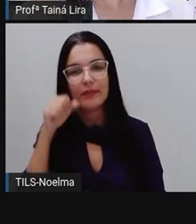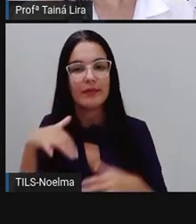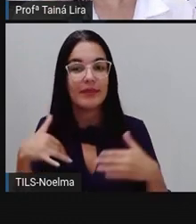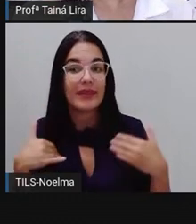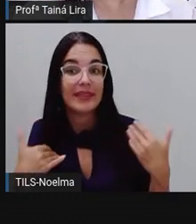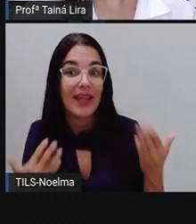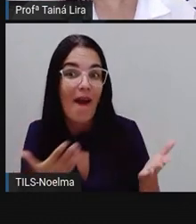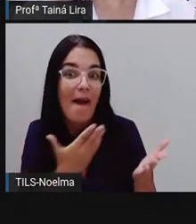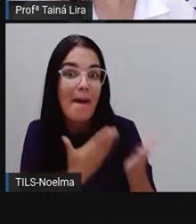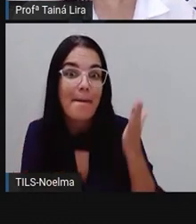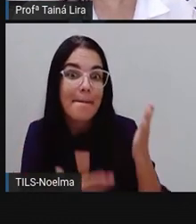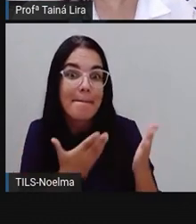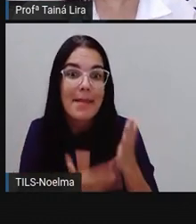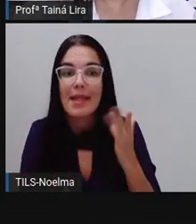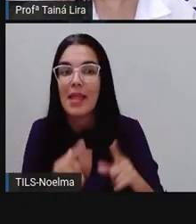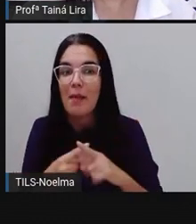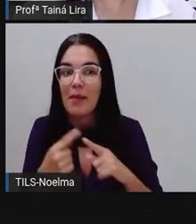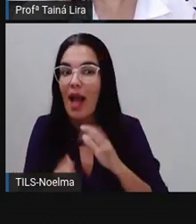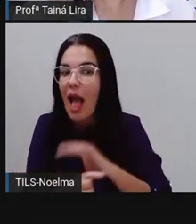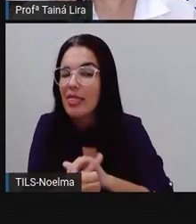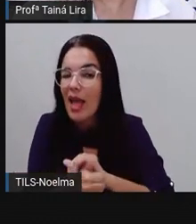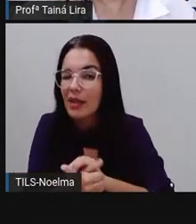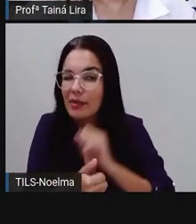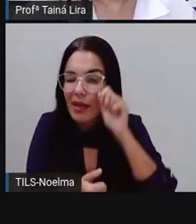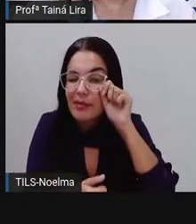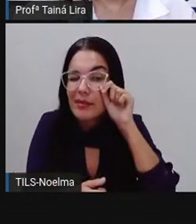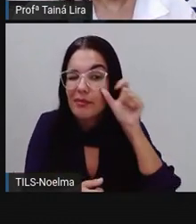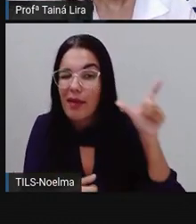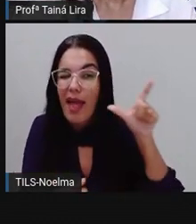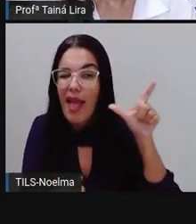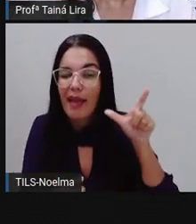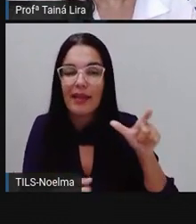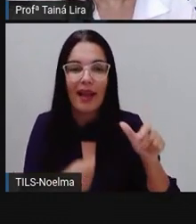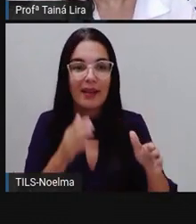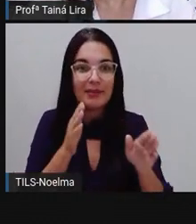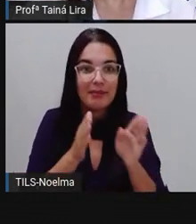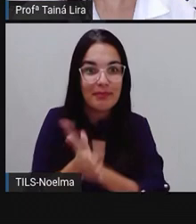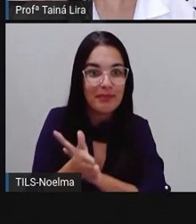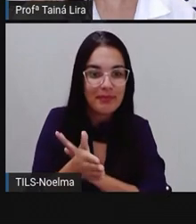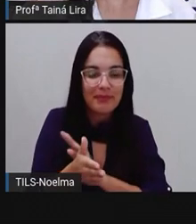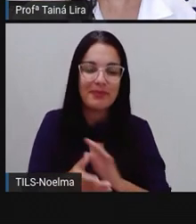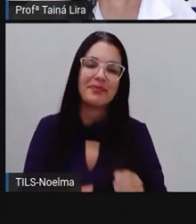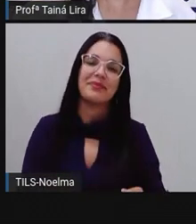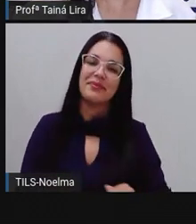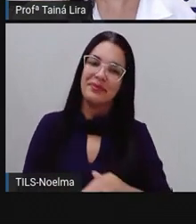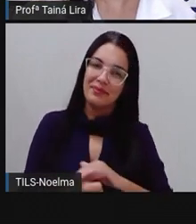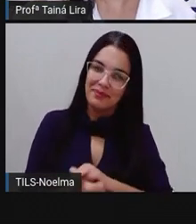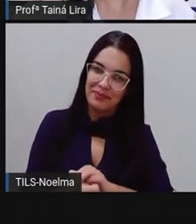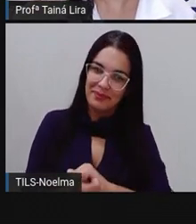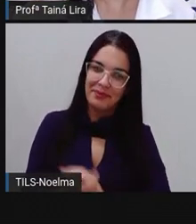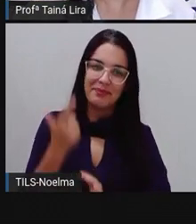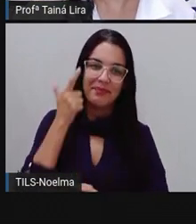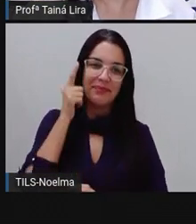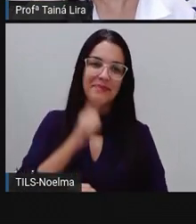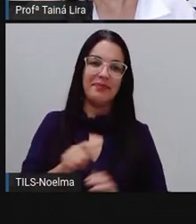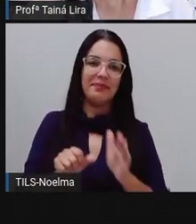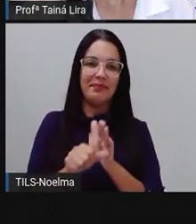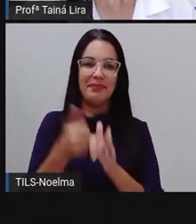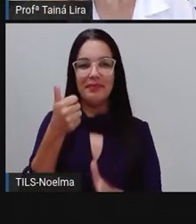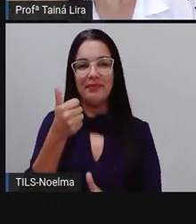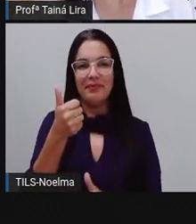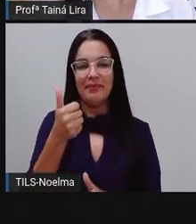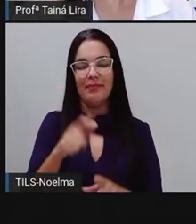E aí a tartaruguinha, que era muito esperta, aproveitou, ó, e terminou aí essa corrida e chegou em primeiro lugar.